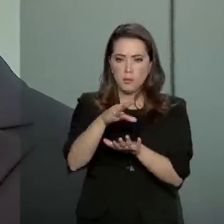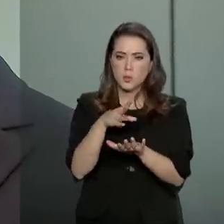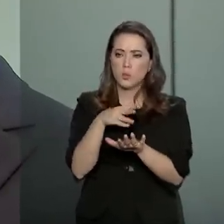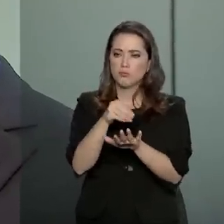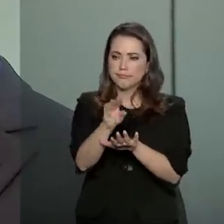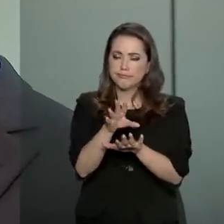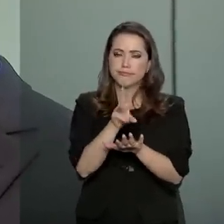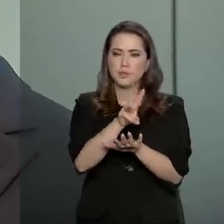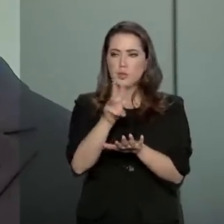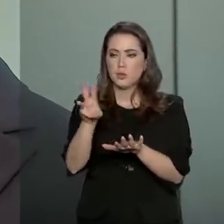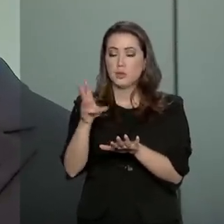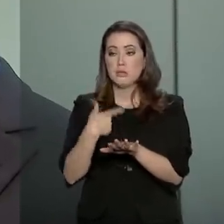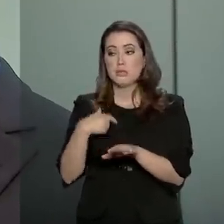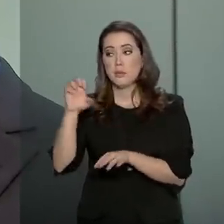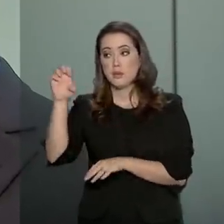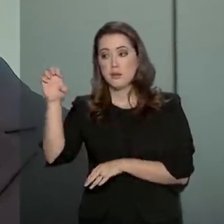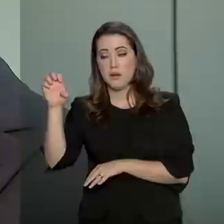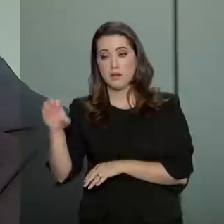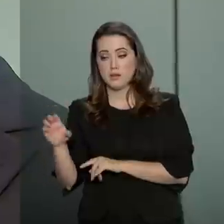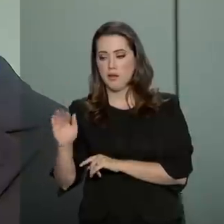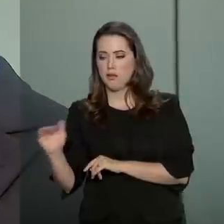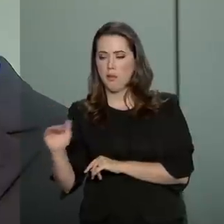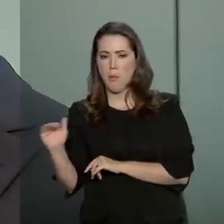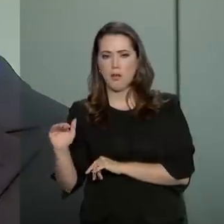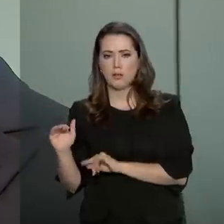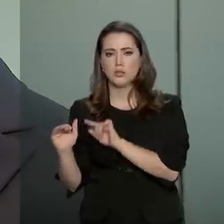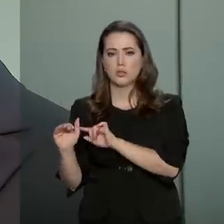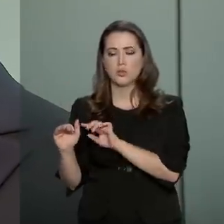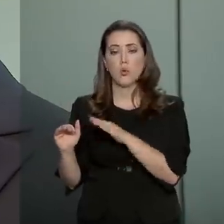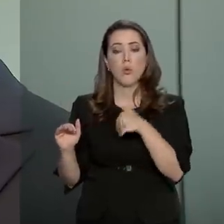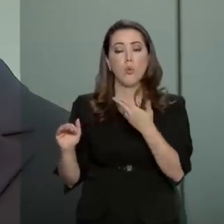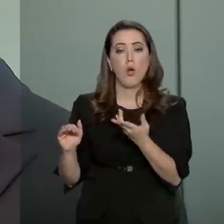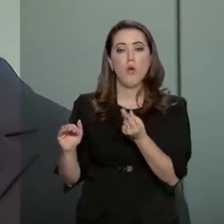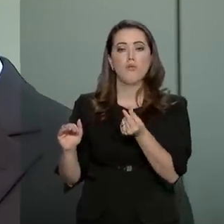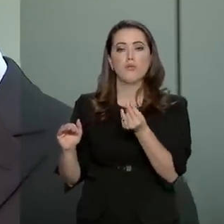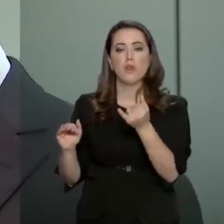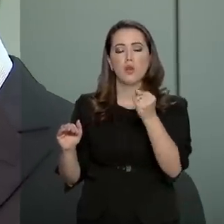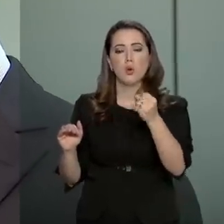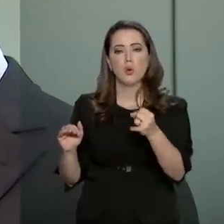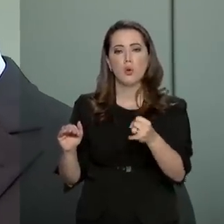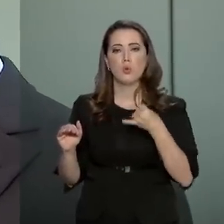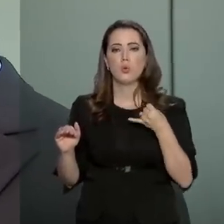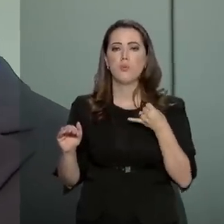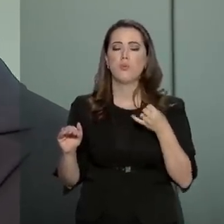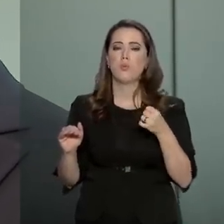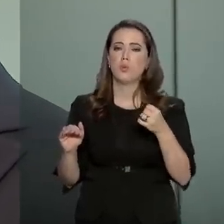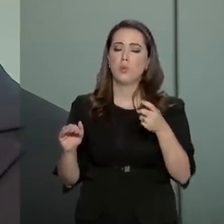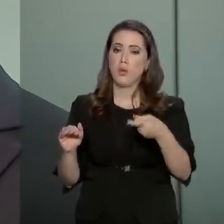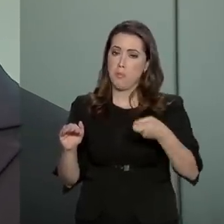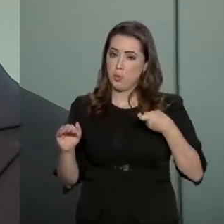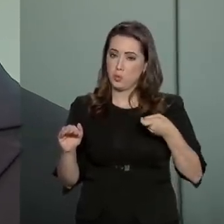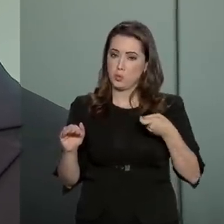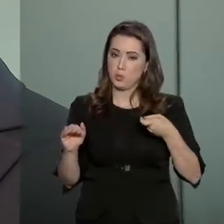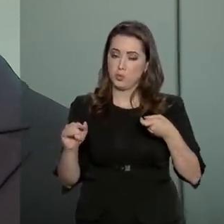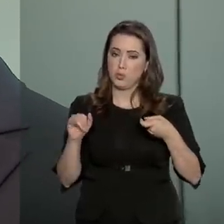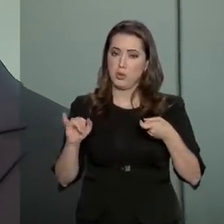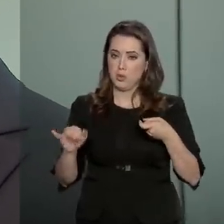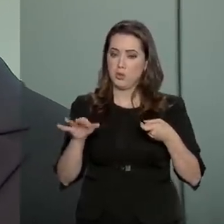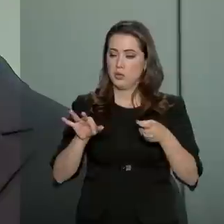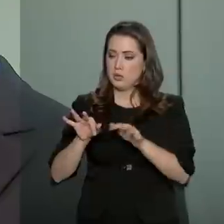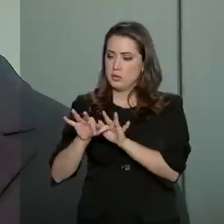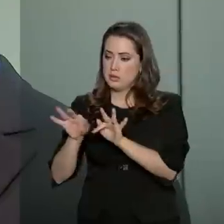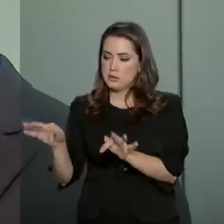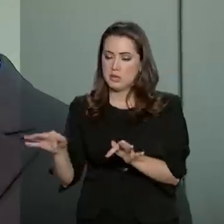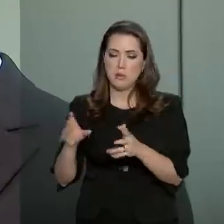ele tem sempre à esquerda embaixo no programa a informação quanto é que é o imposto pelas